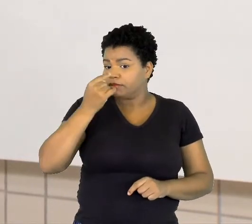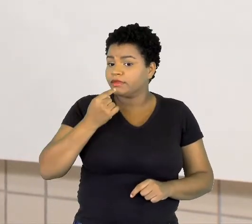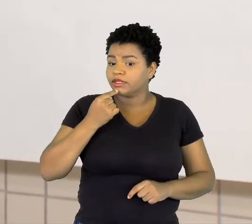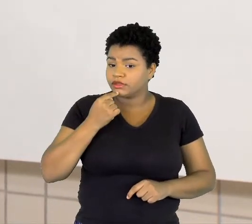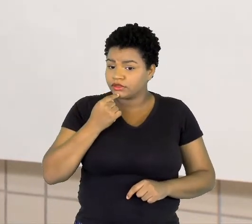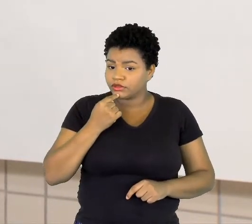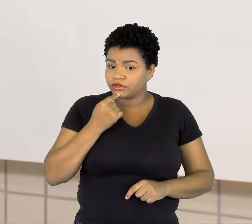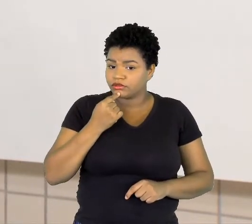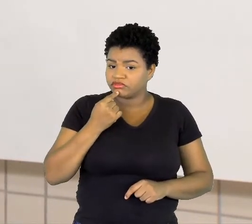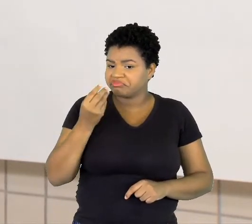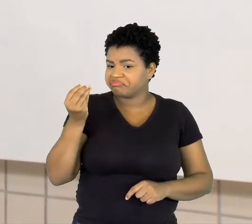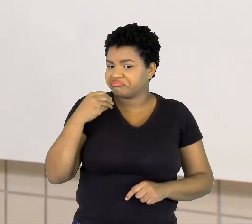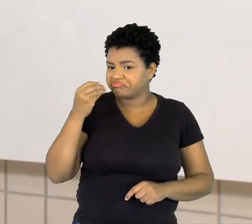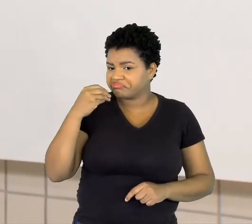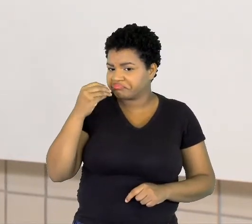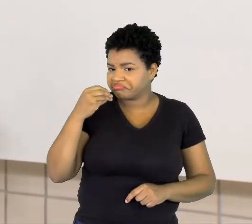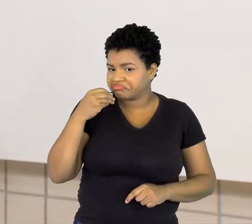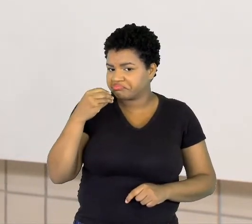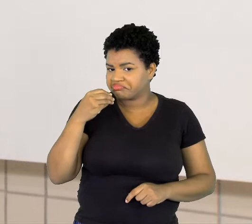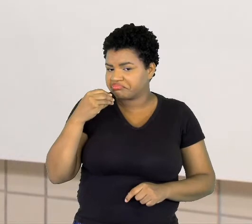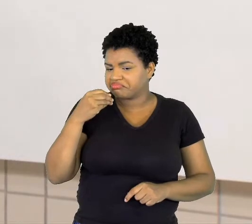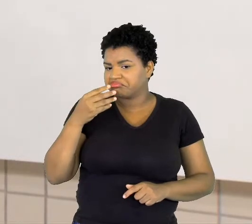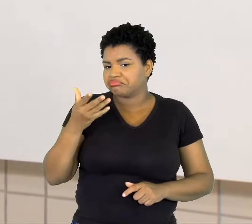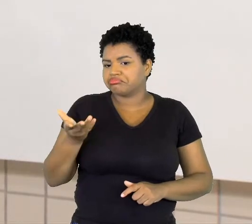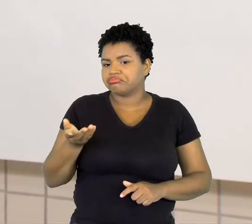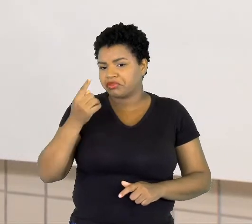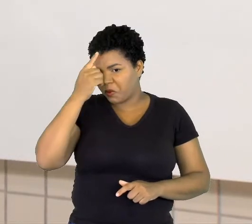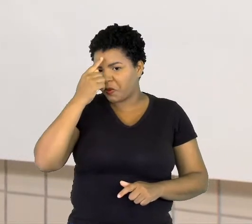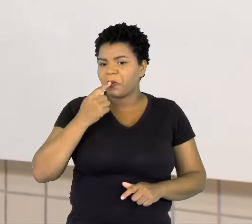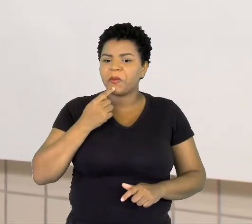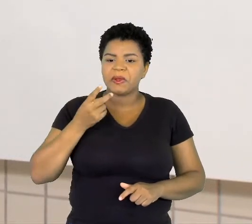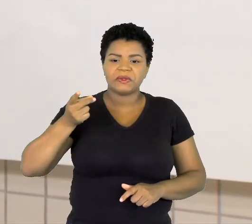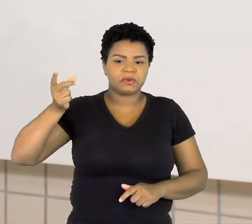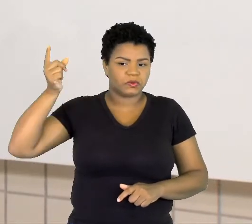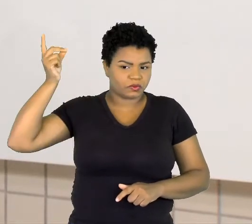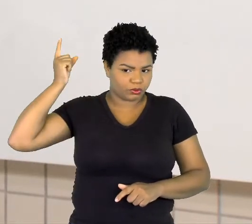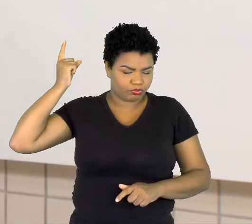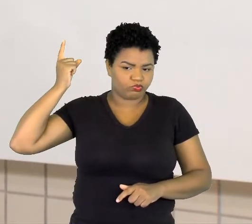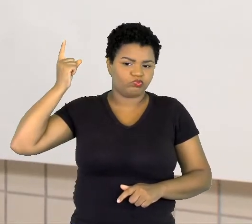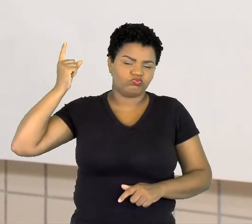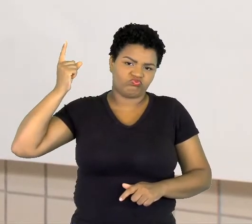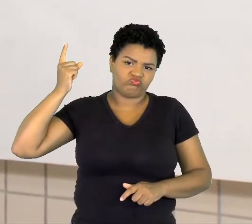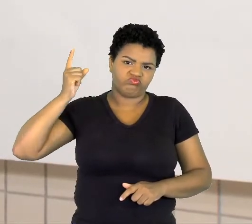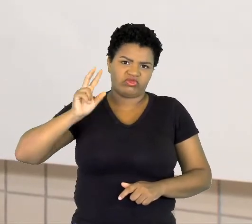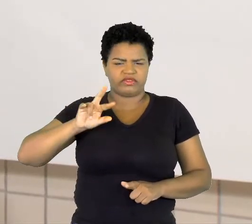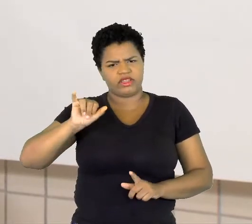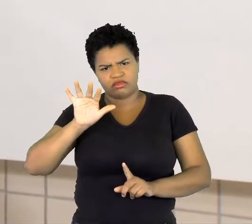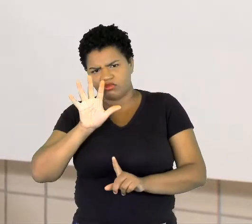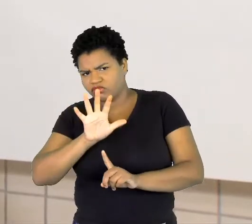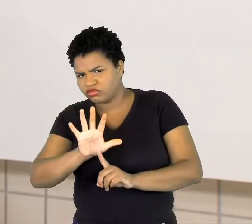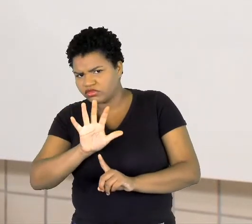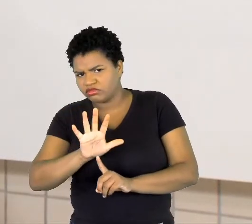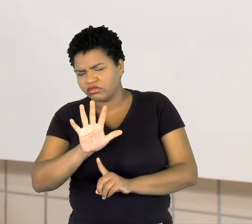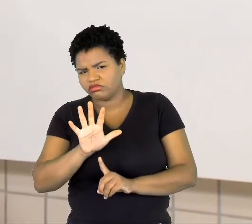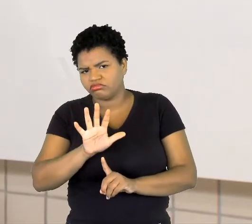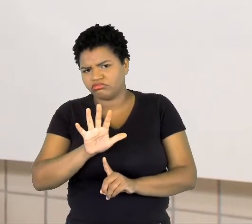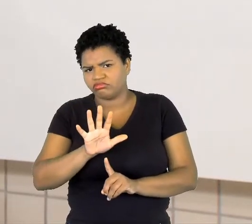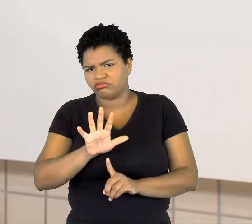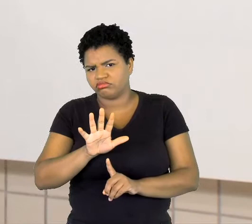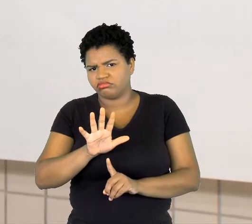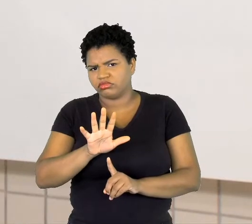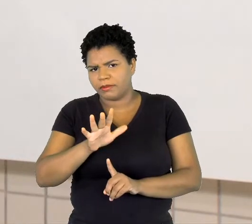fraca, uma imagem antiga, isso vai convencer o seu